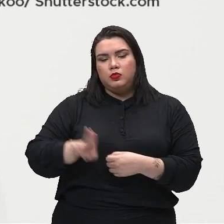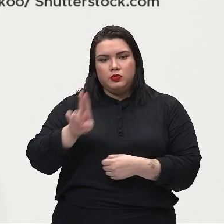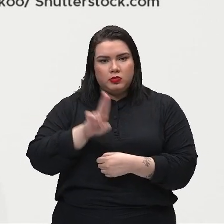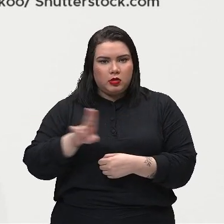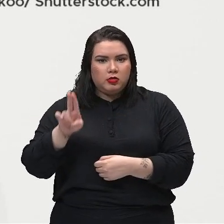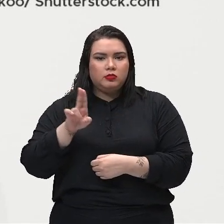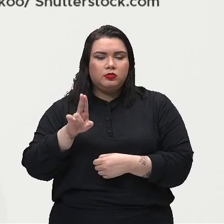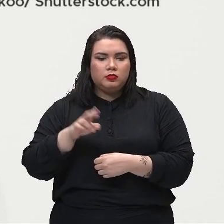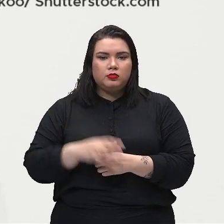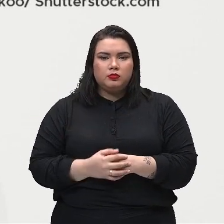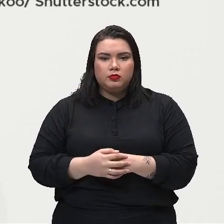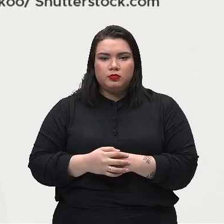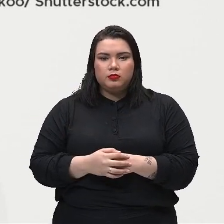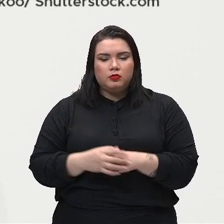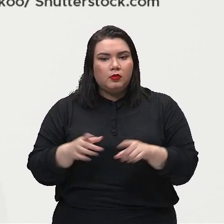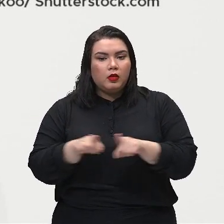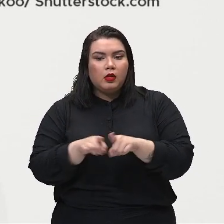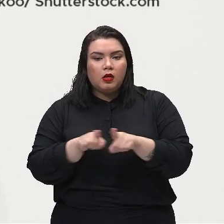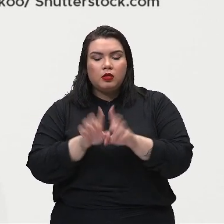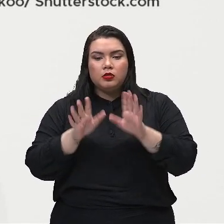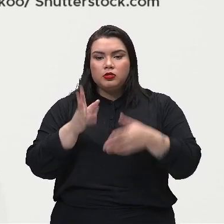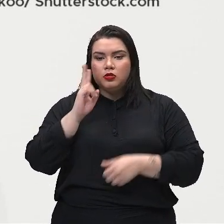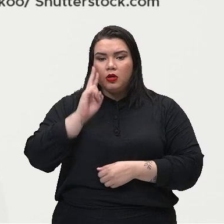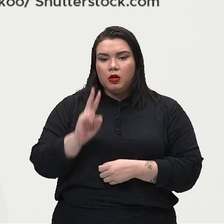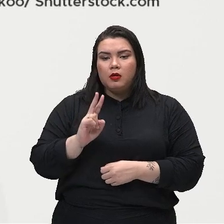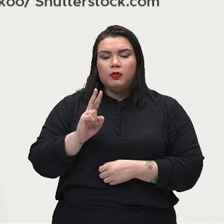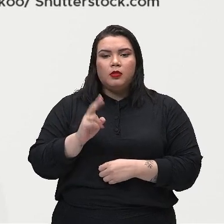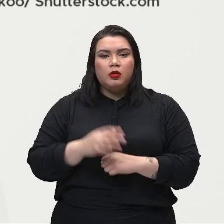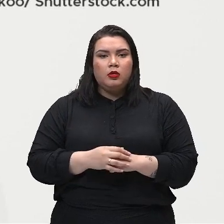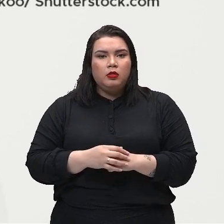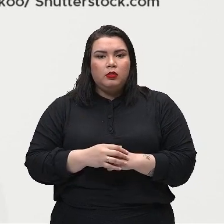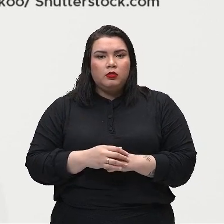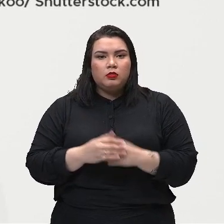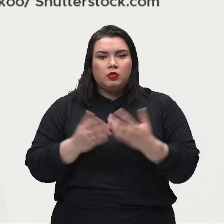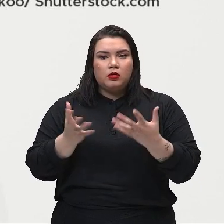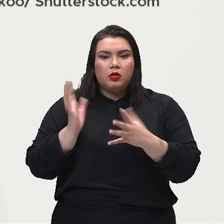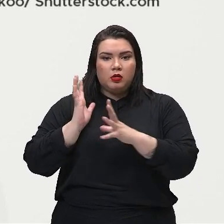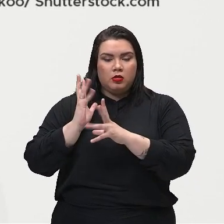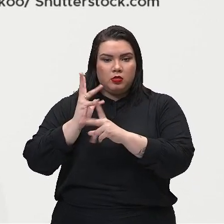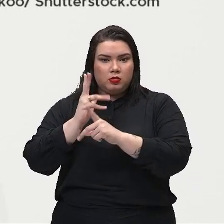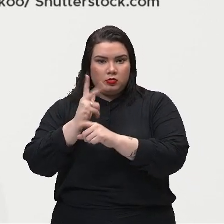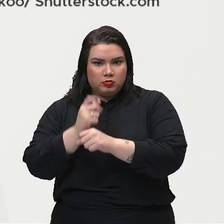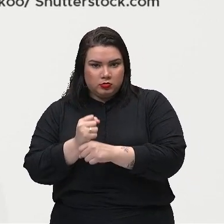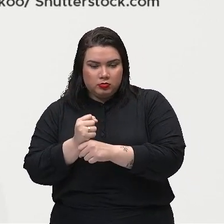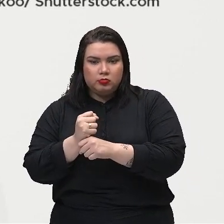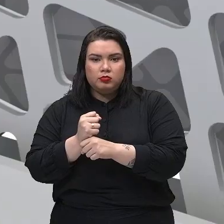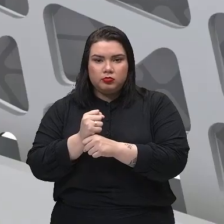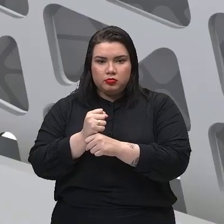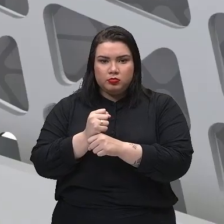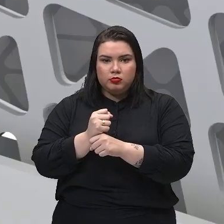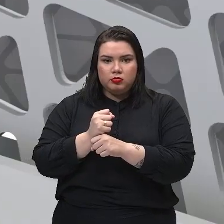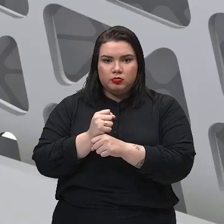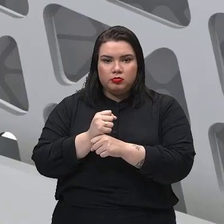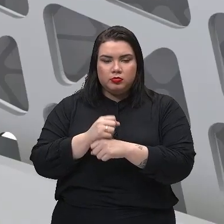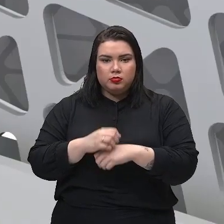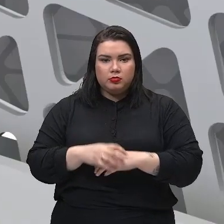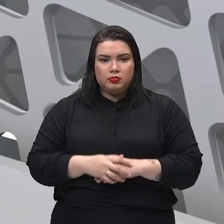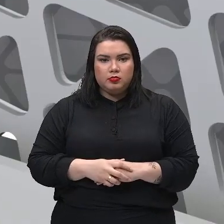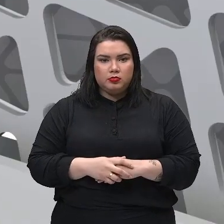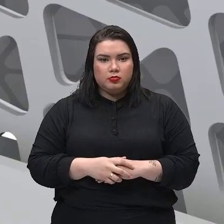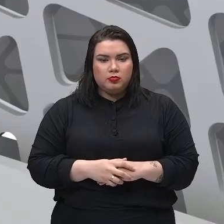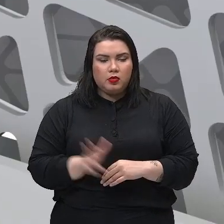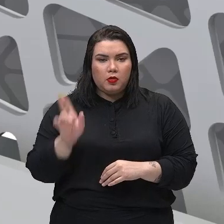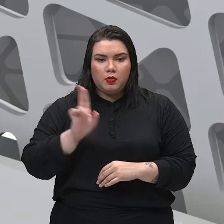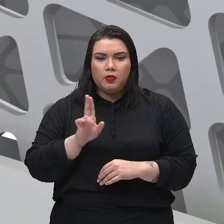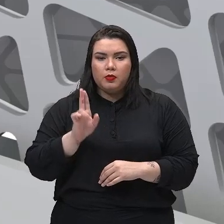ali têm, como nós já vimos hoje em nossa revisão, na nossa revisão, podemos